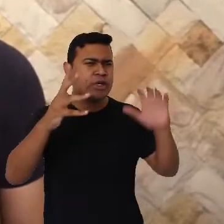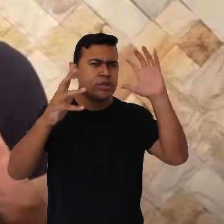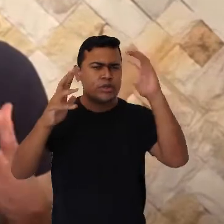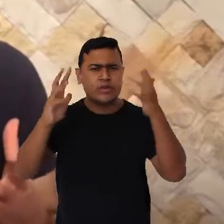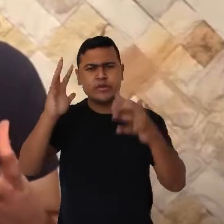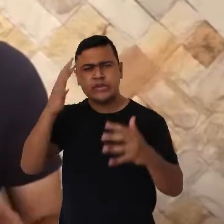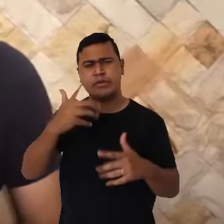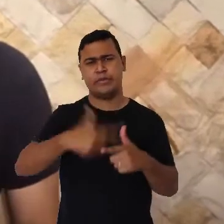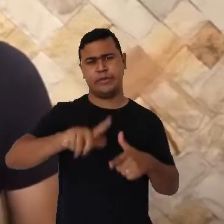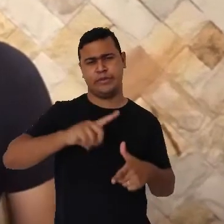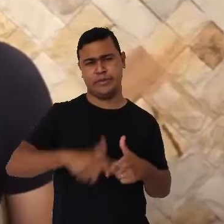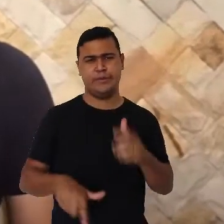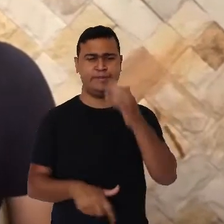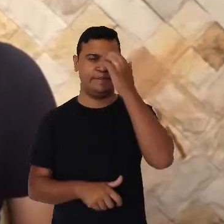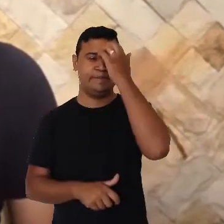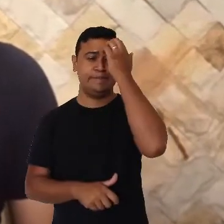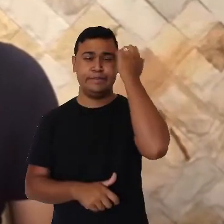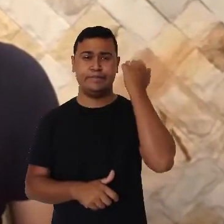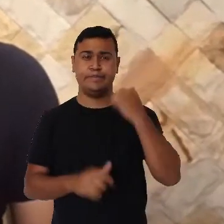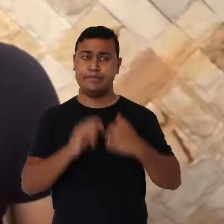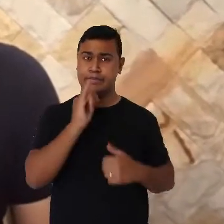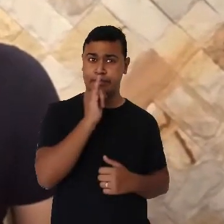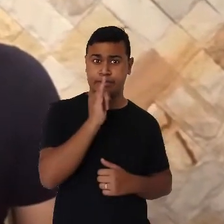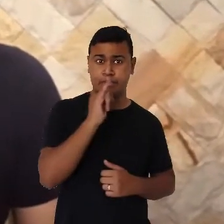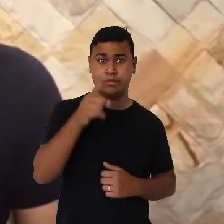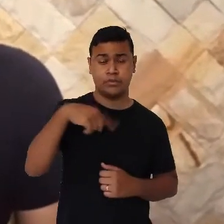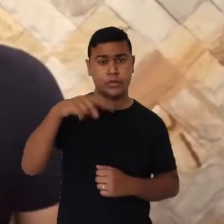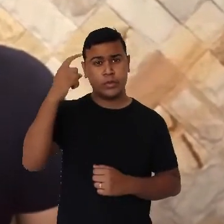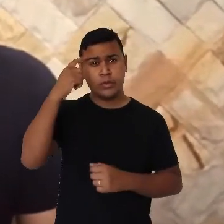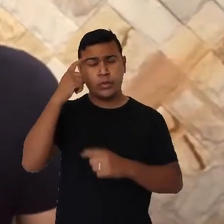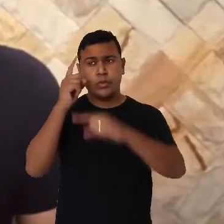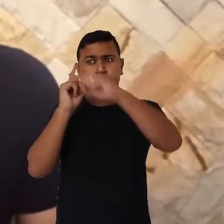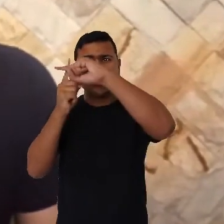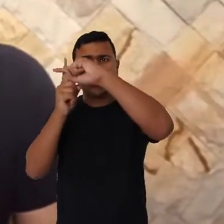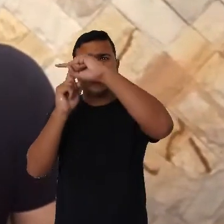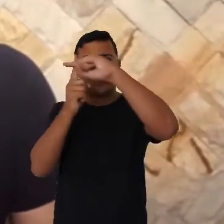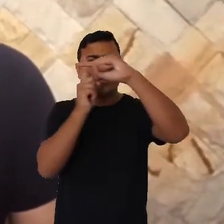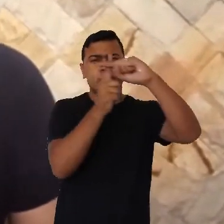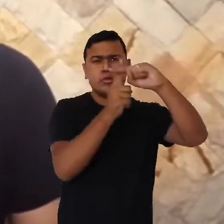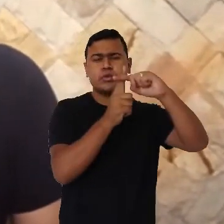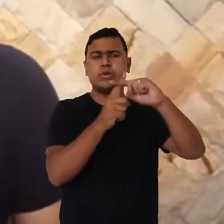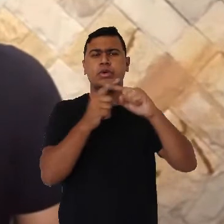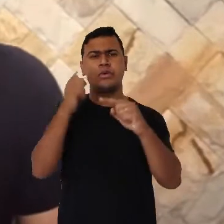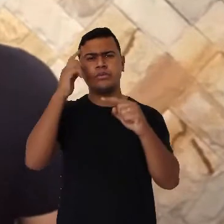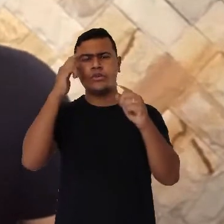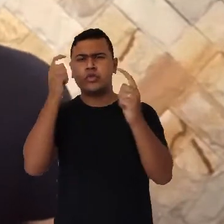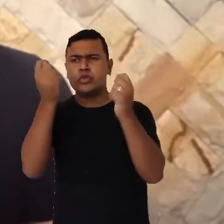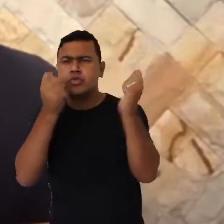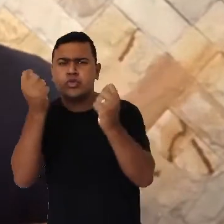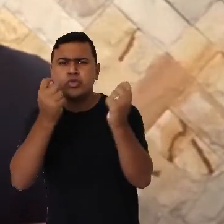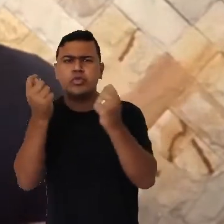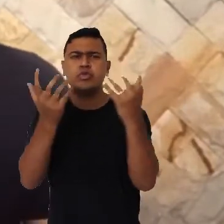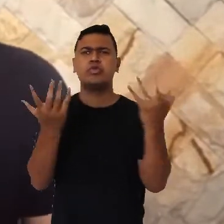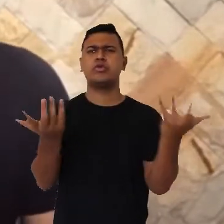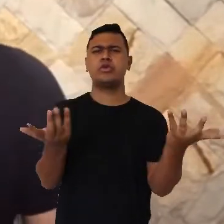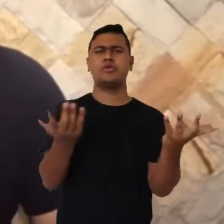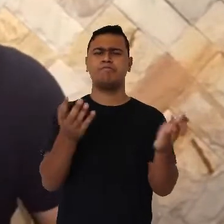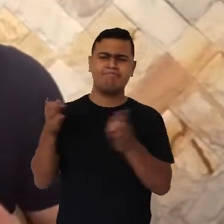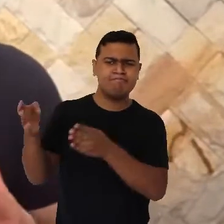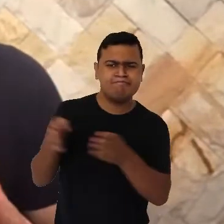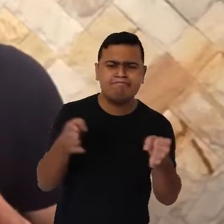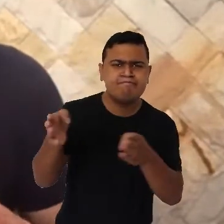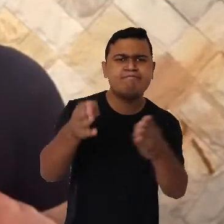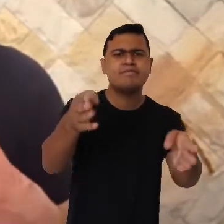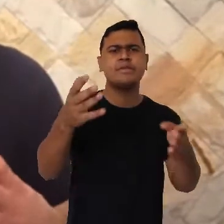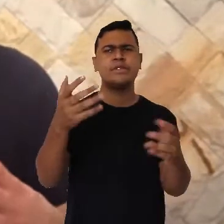problema. Ou seja, toda vez que agimos ativamente controlando, direcionando e adaptando nossos